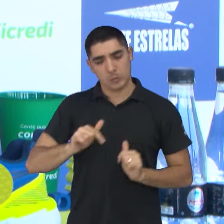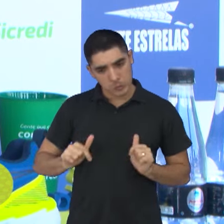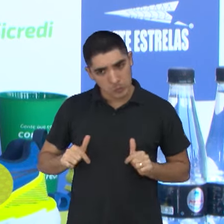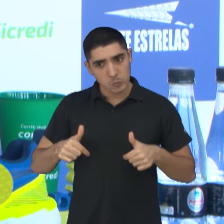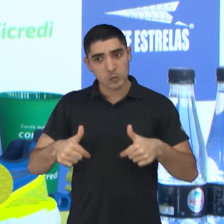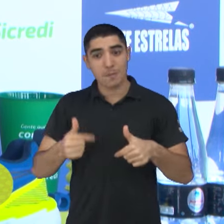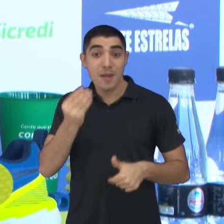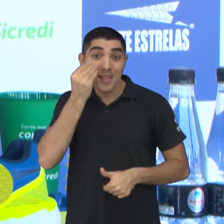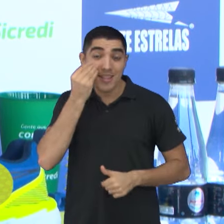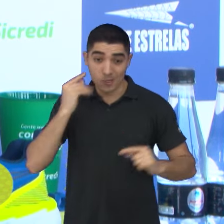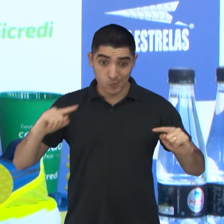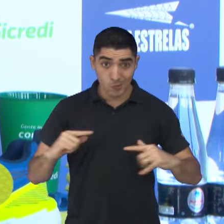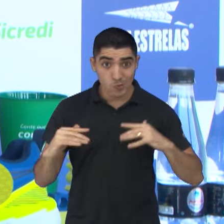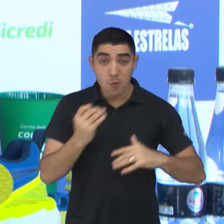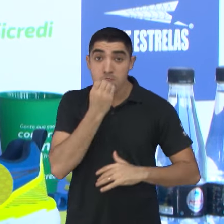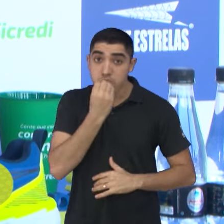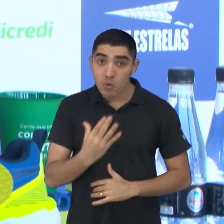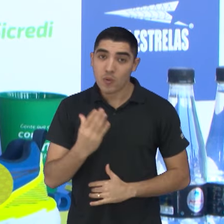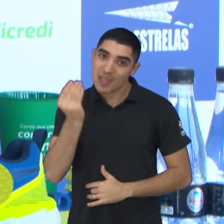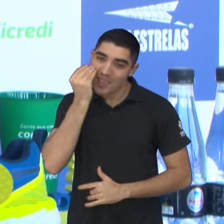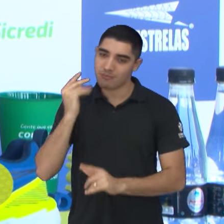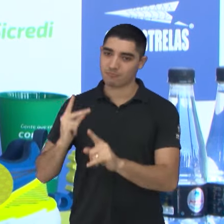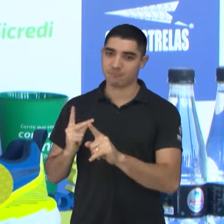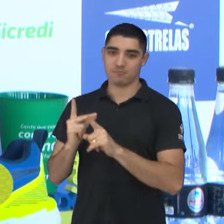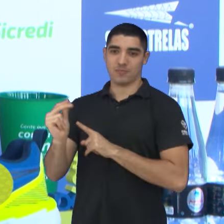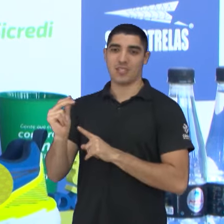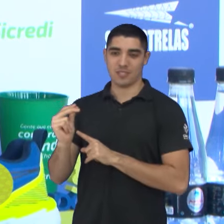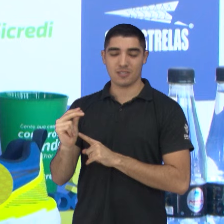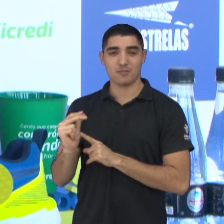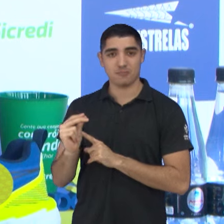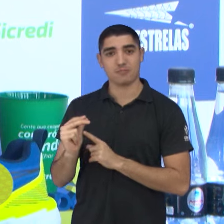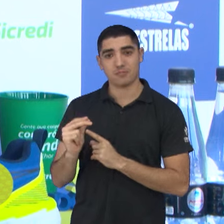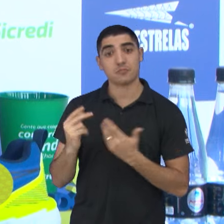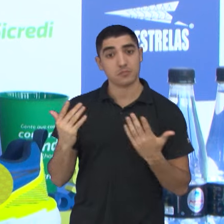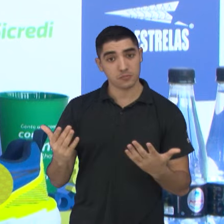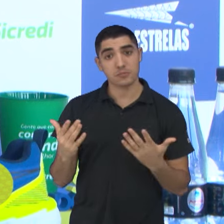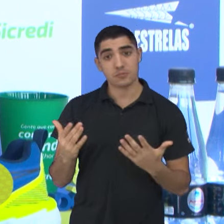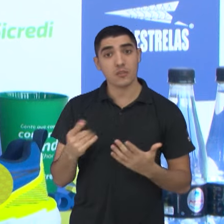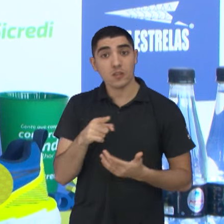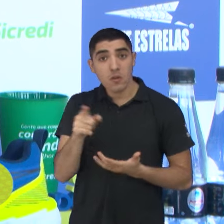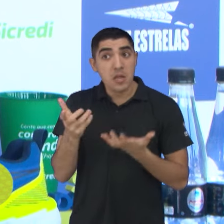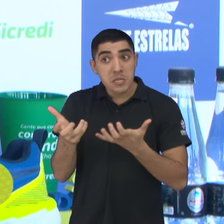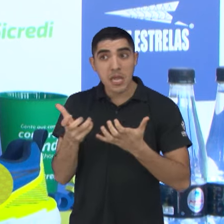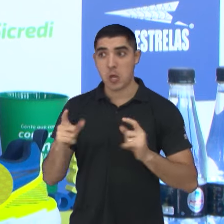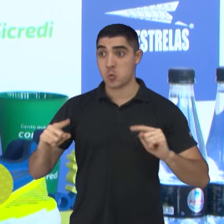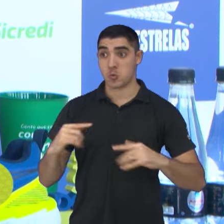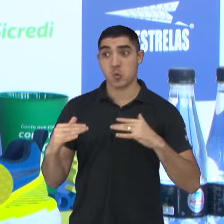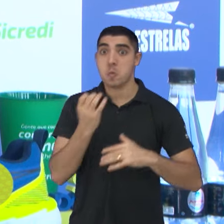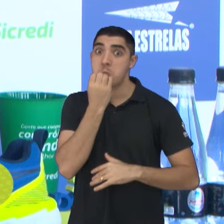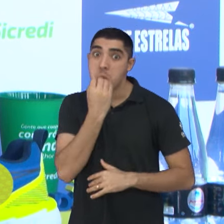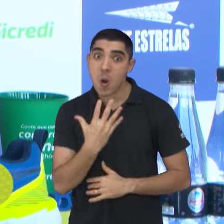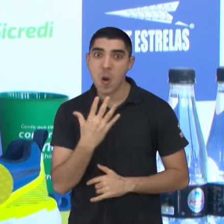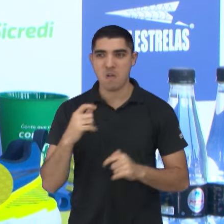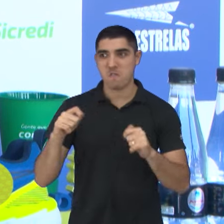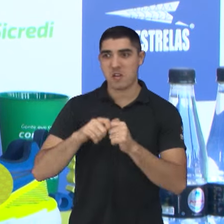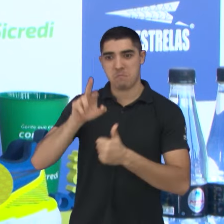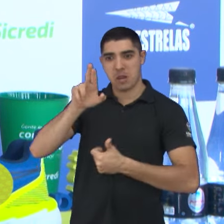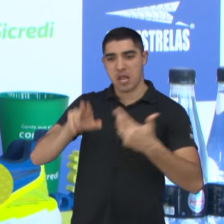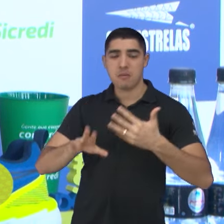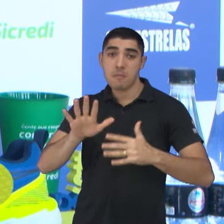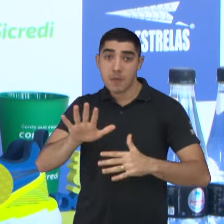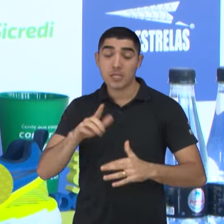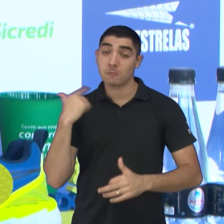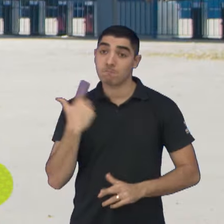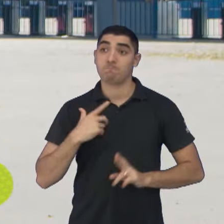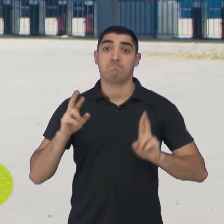consiga fazer um bom jogo e vencer o jogo, porque é o que mais se quer agora. Por mais que você queira jogar bem, fazer um monte de coisa, a expectativa é